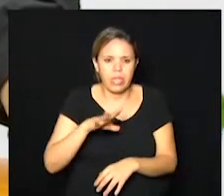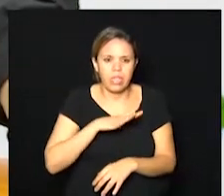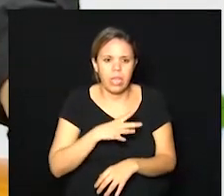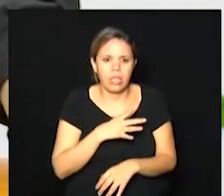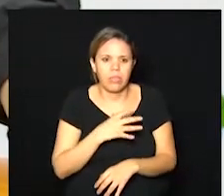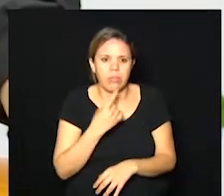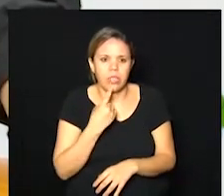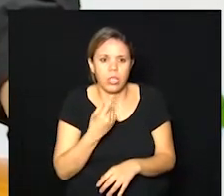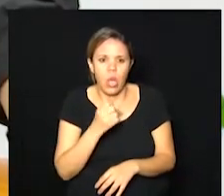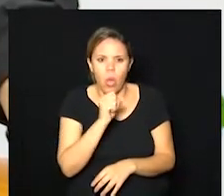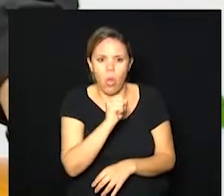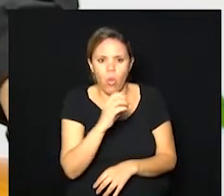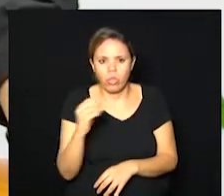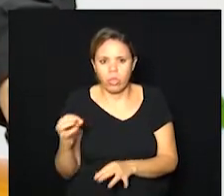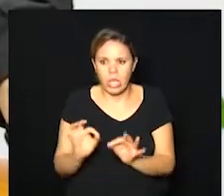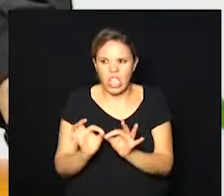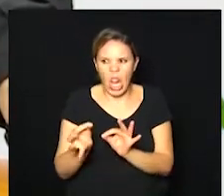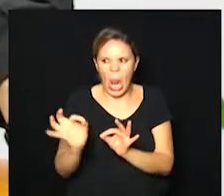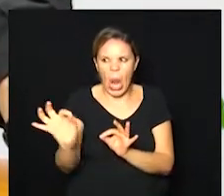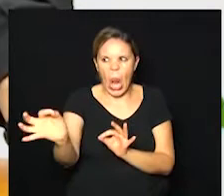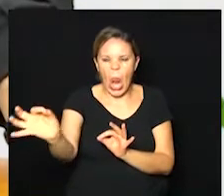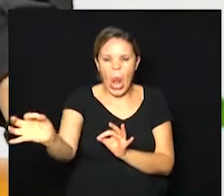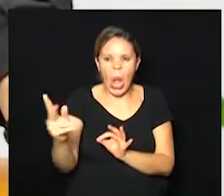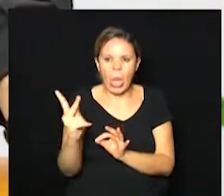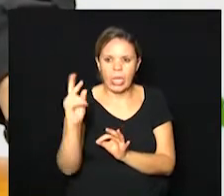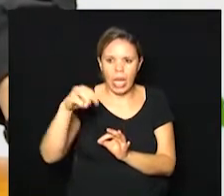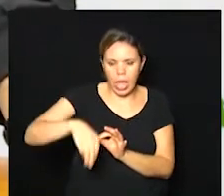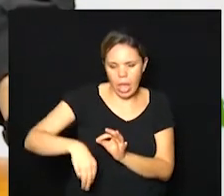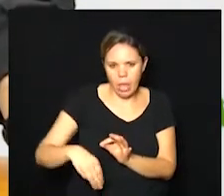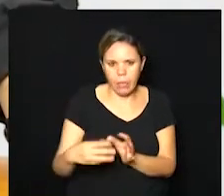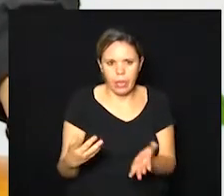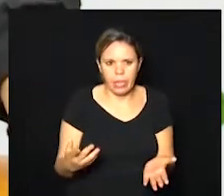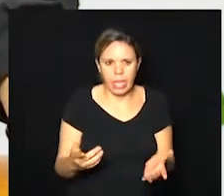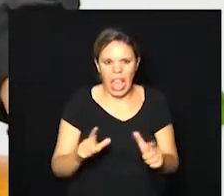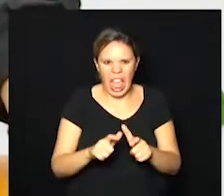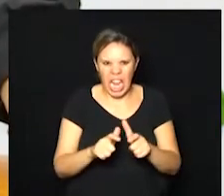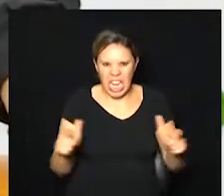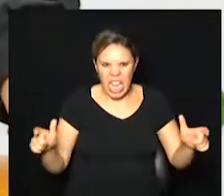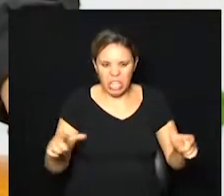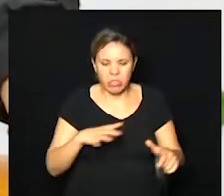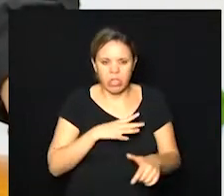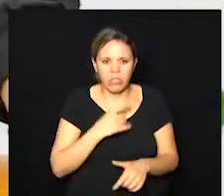800 quilômetros quadrados de município é um município grande